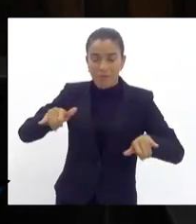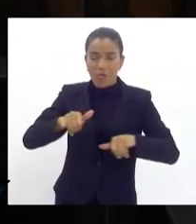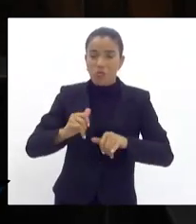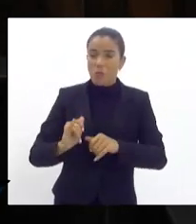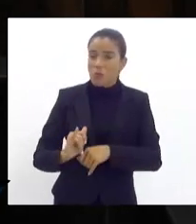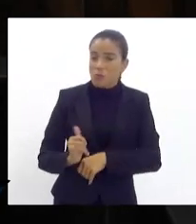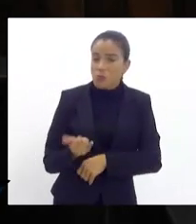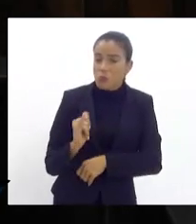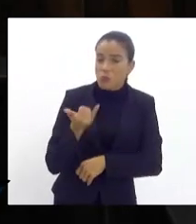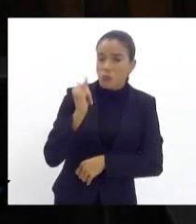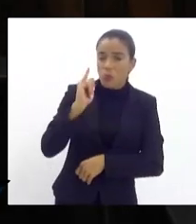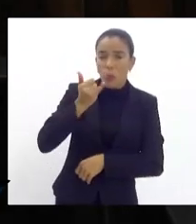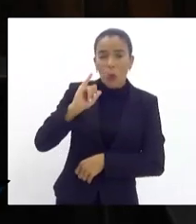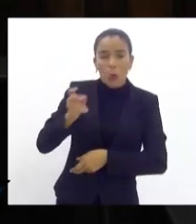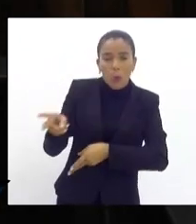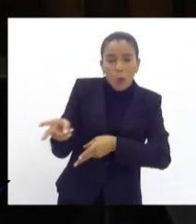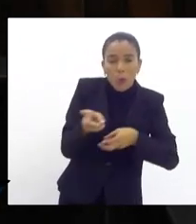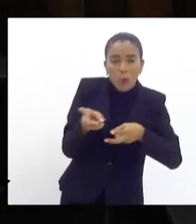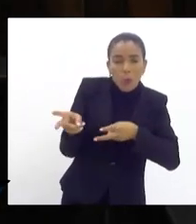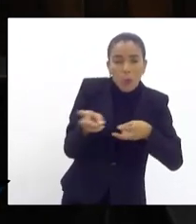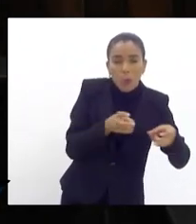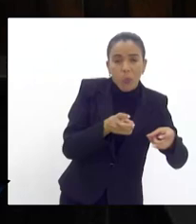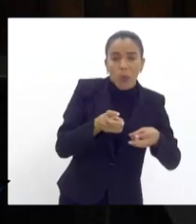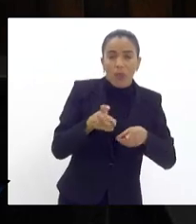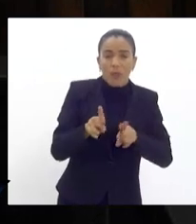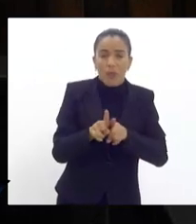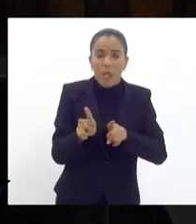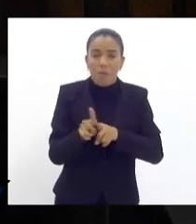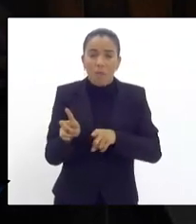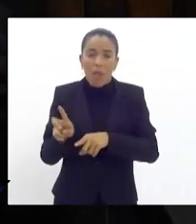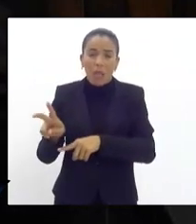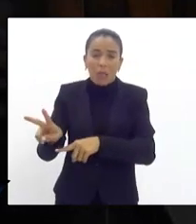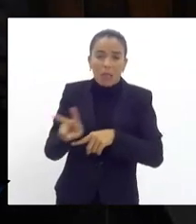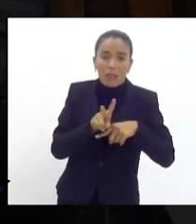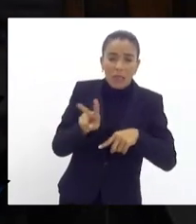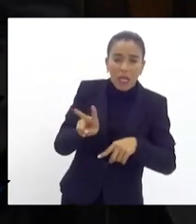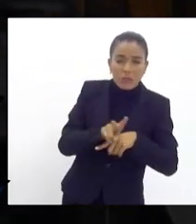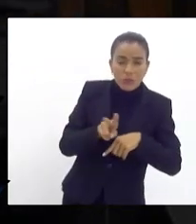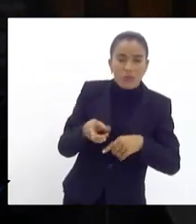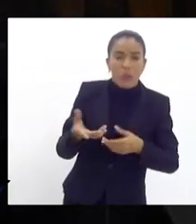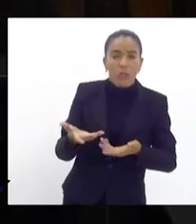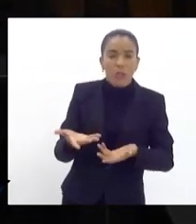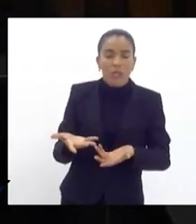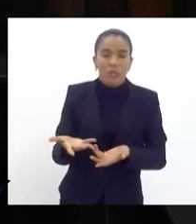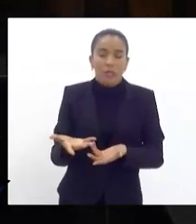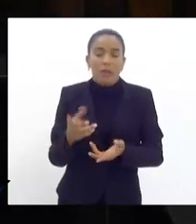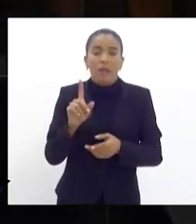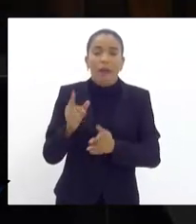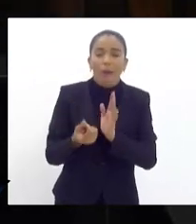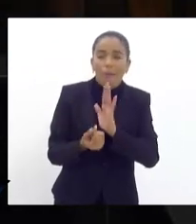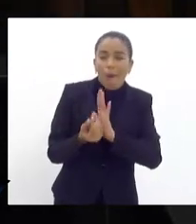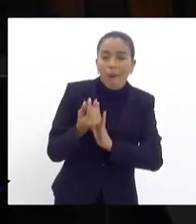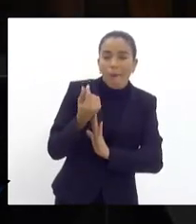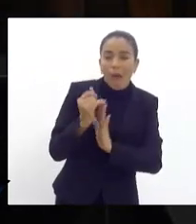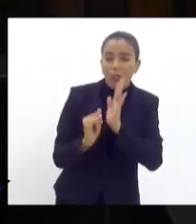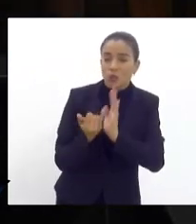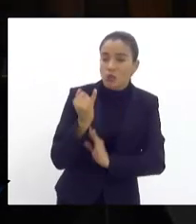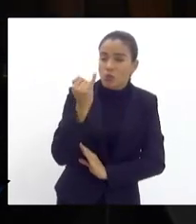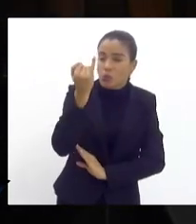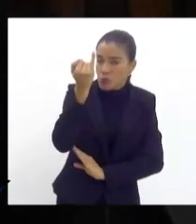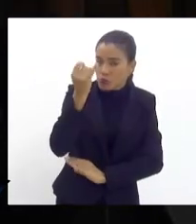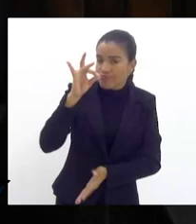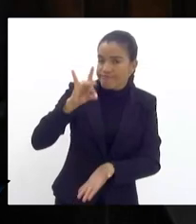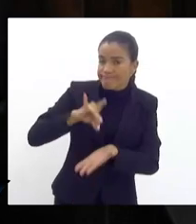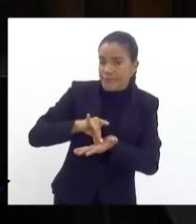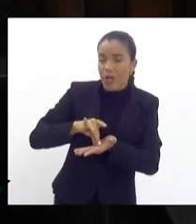extorsivo, abusivo, da agiotagem, que é a taxa de juros real que a